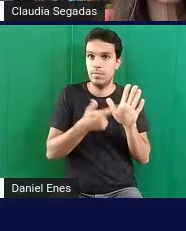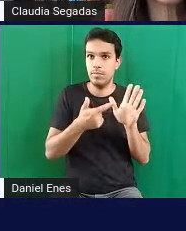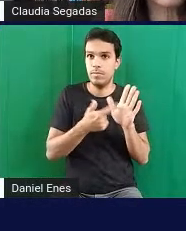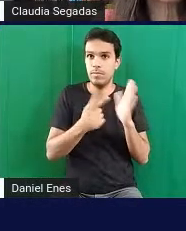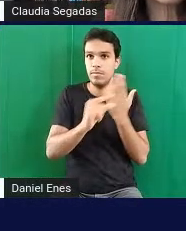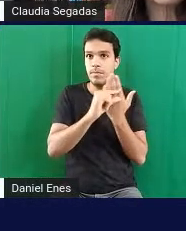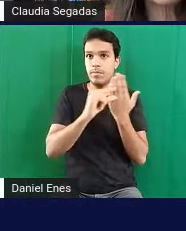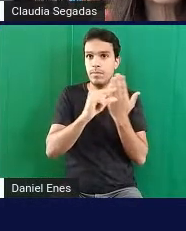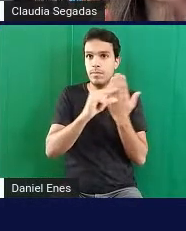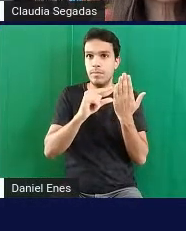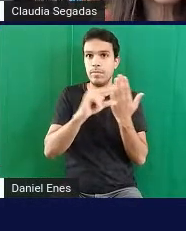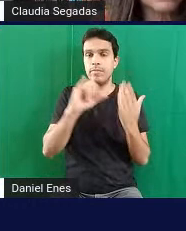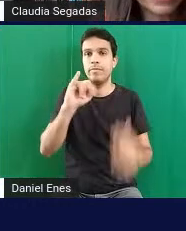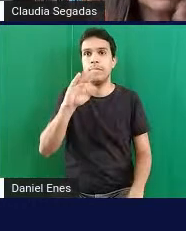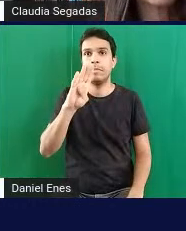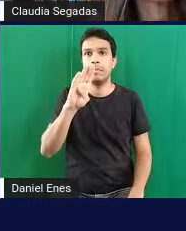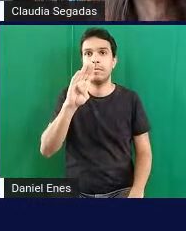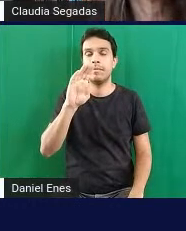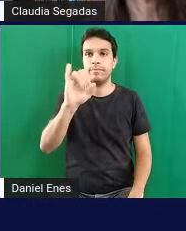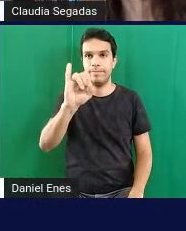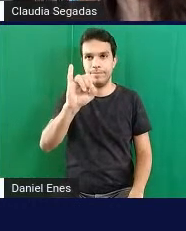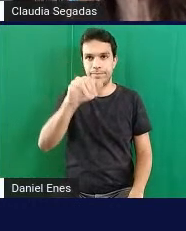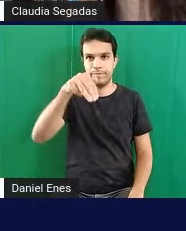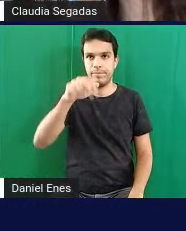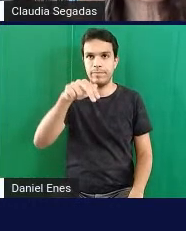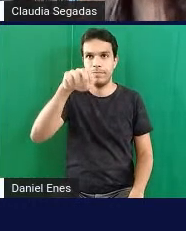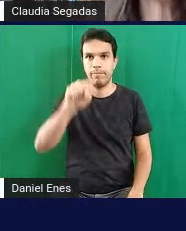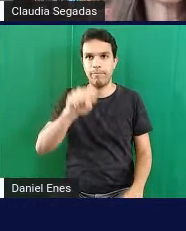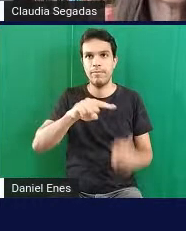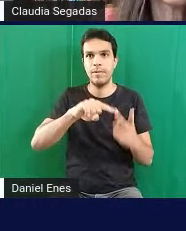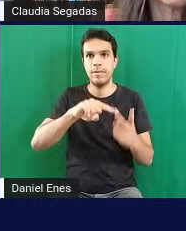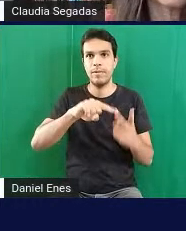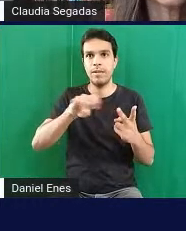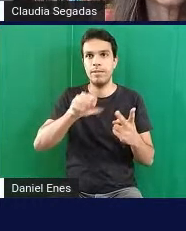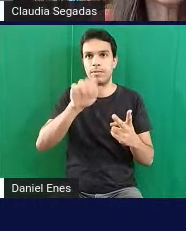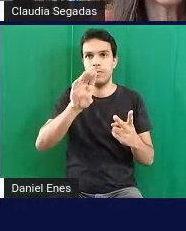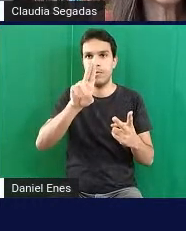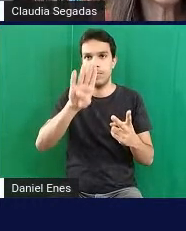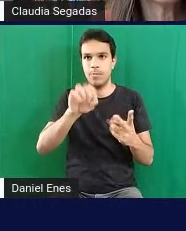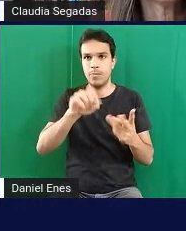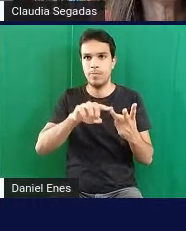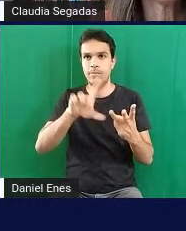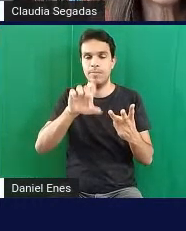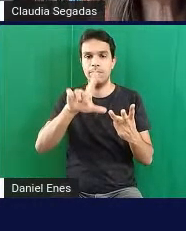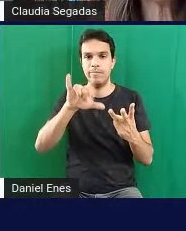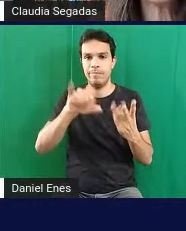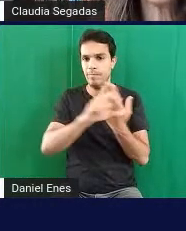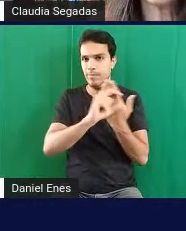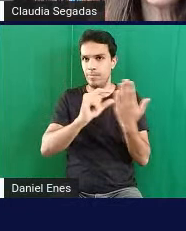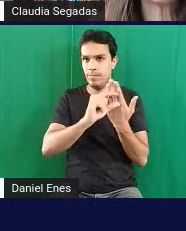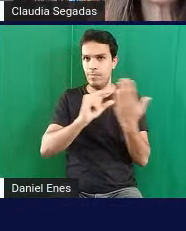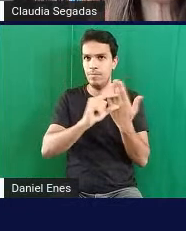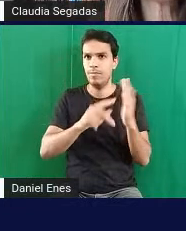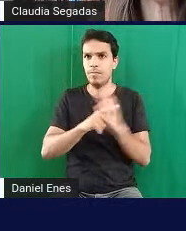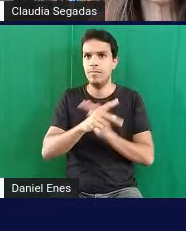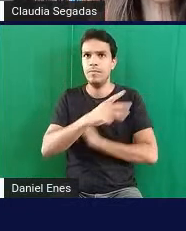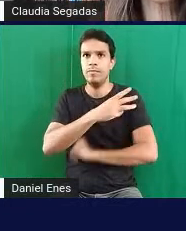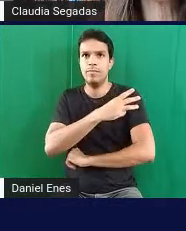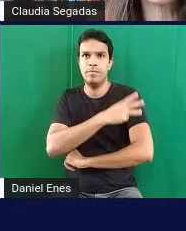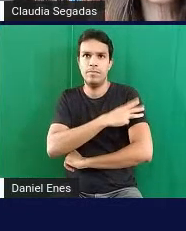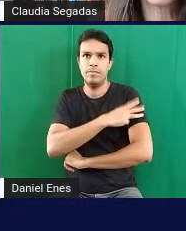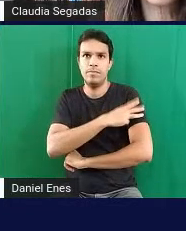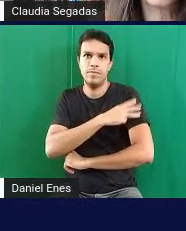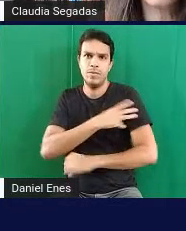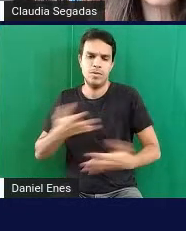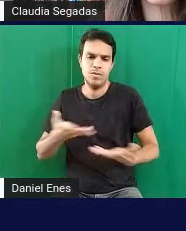quarta terceira série que é atual no quarto ano então em cada figura pinte